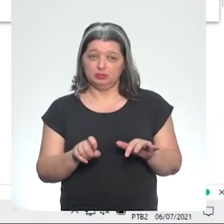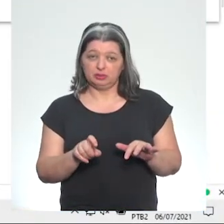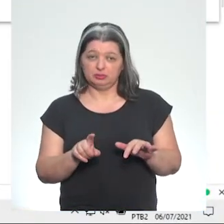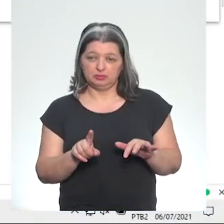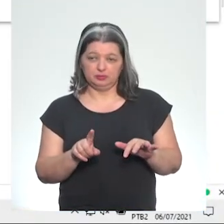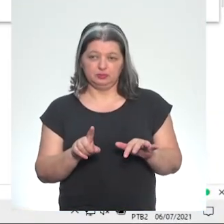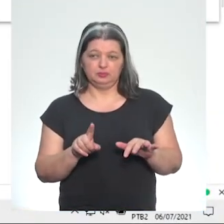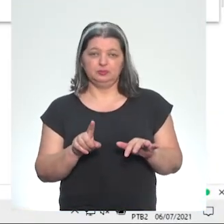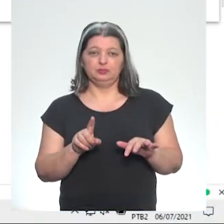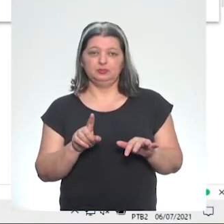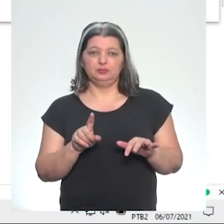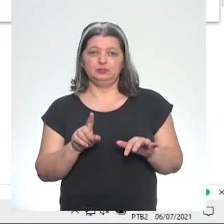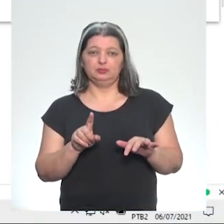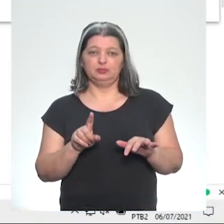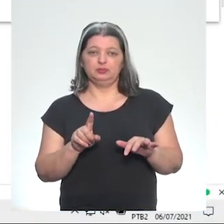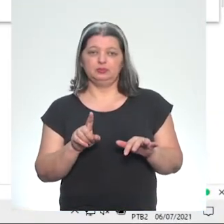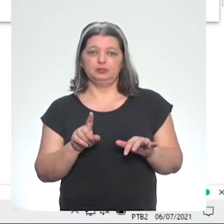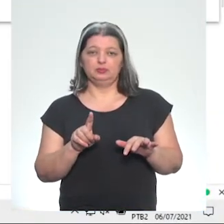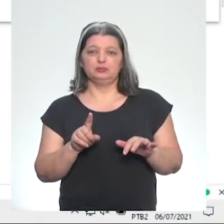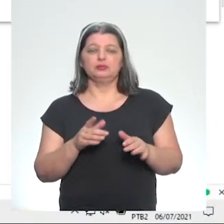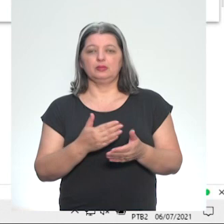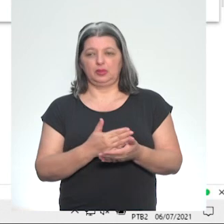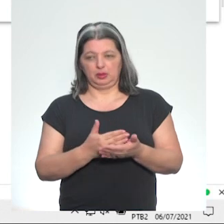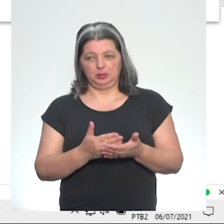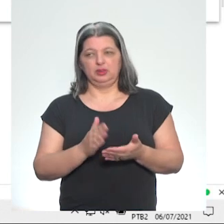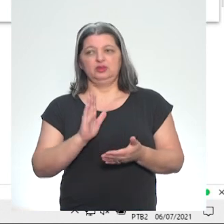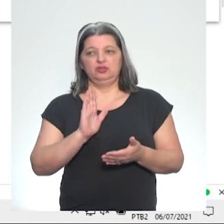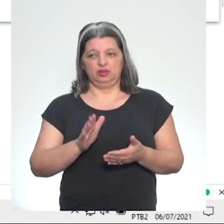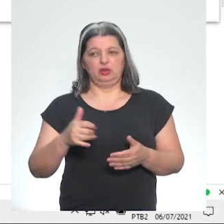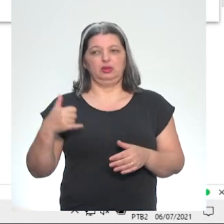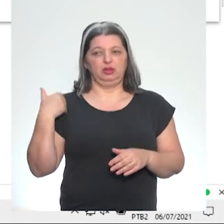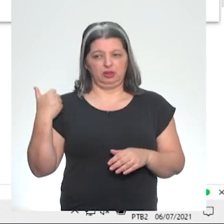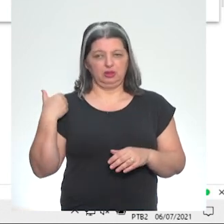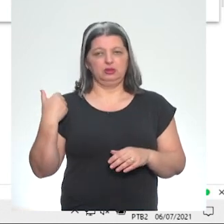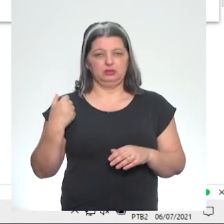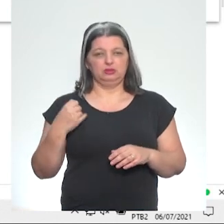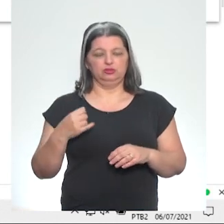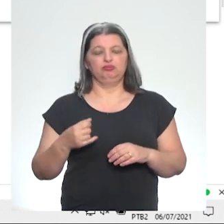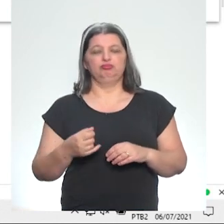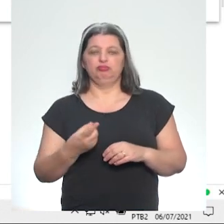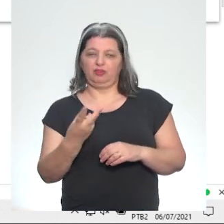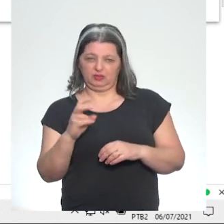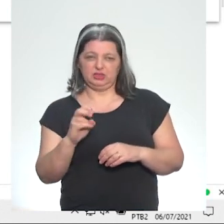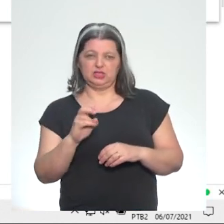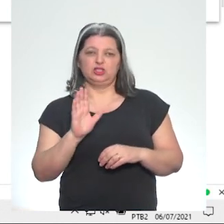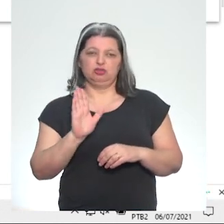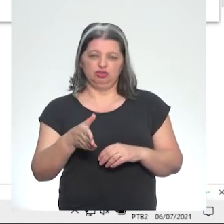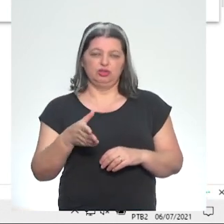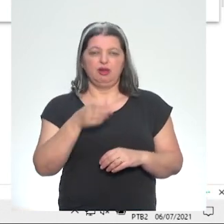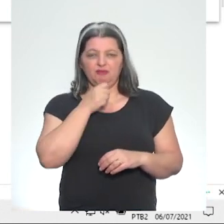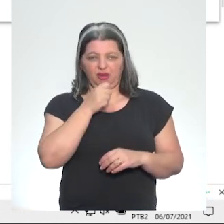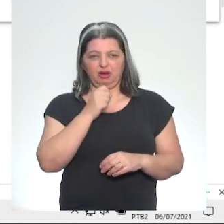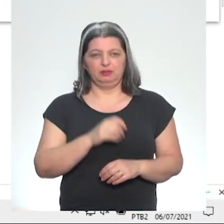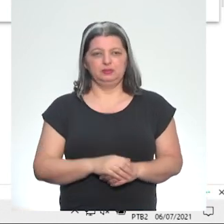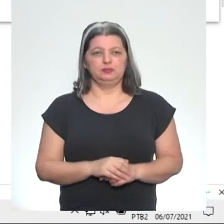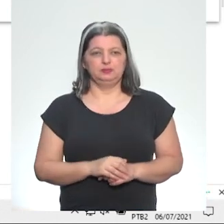pergunta, dou o enter e aparece que eu sou cringe, Juliana. Você é cringe? Sou cringe. É, eu não preciso nem falar. Agora, gente vai ver aqui a idade do